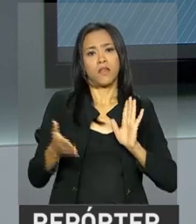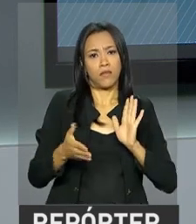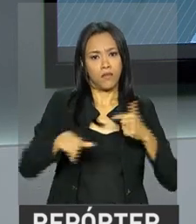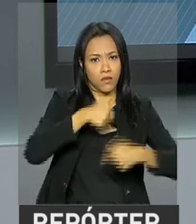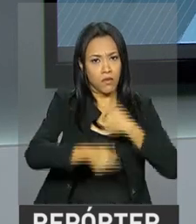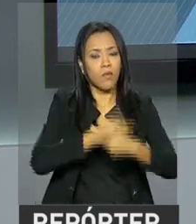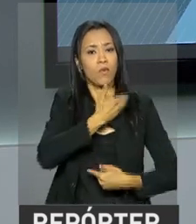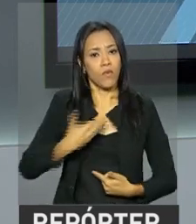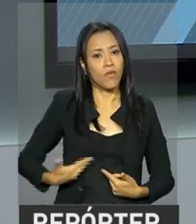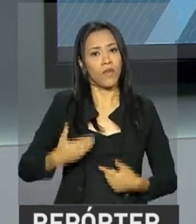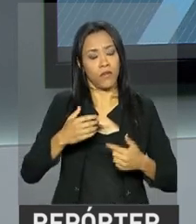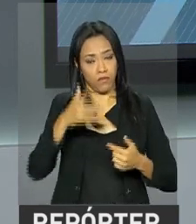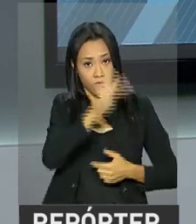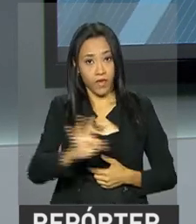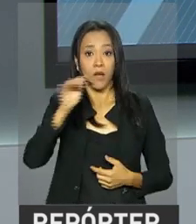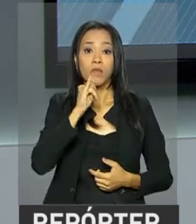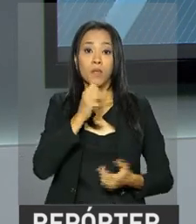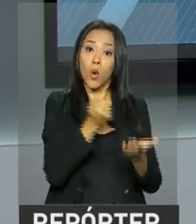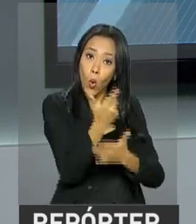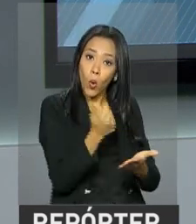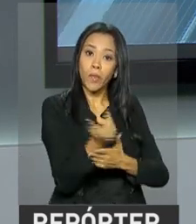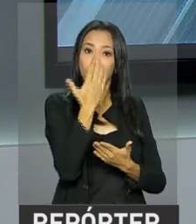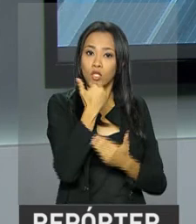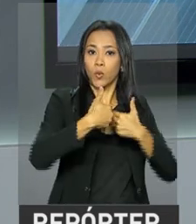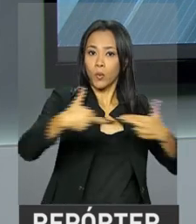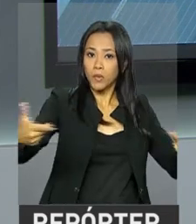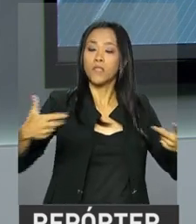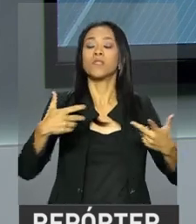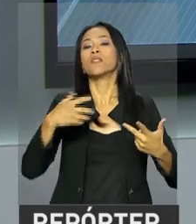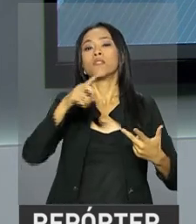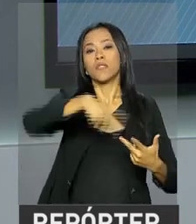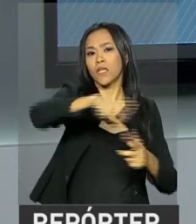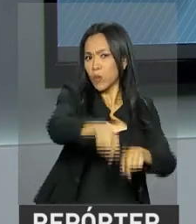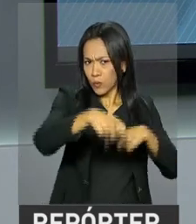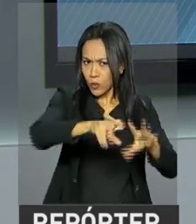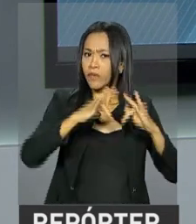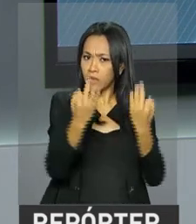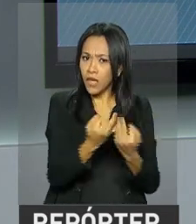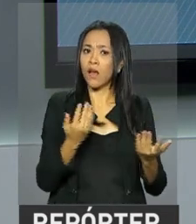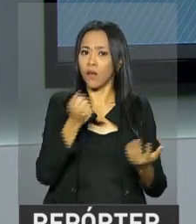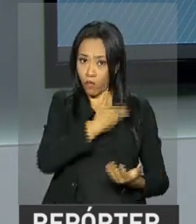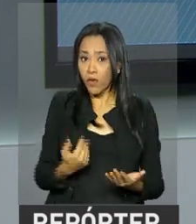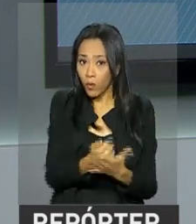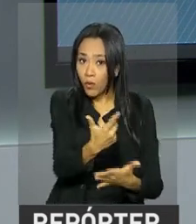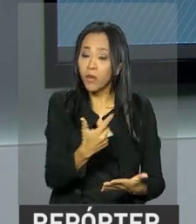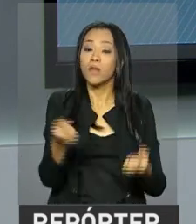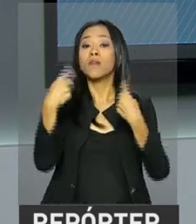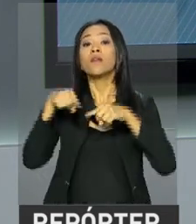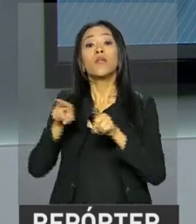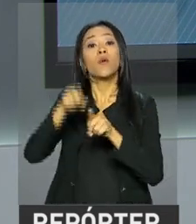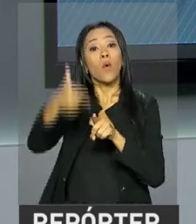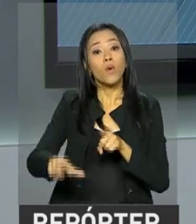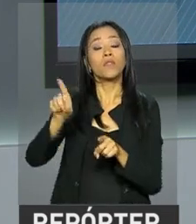federal, como o Programa de Aquisição de Alimentos, que compra produtos da agricultura familiar, e também o Programa